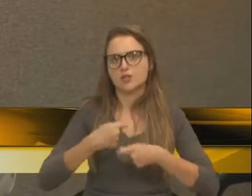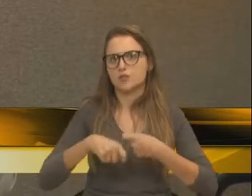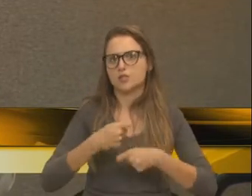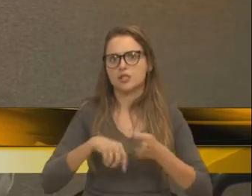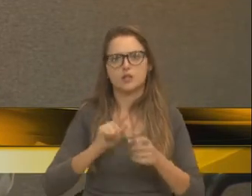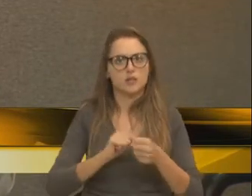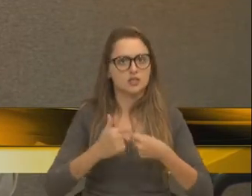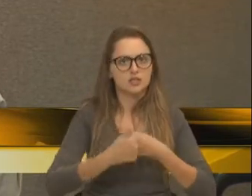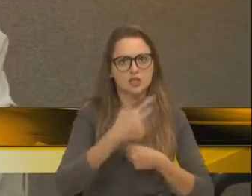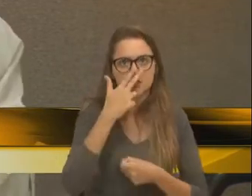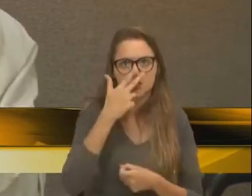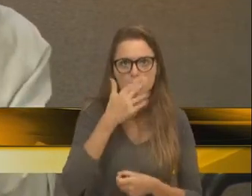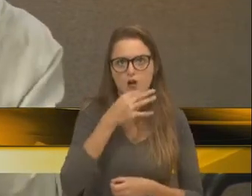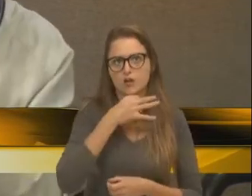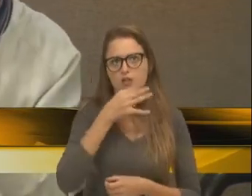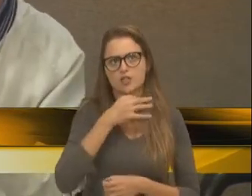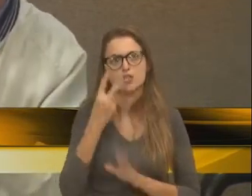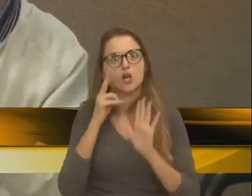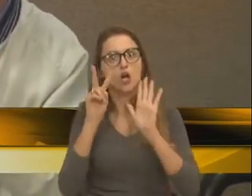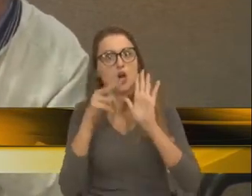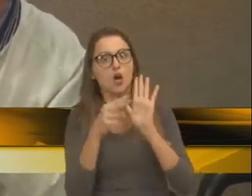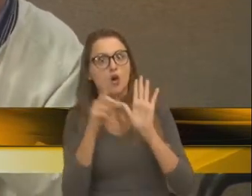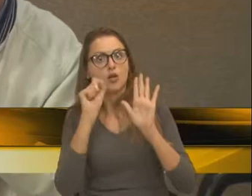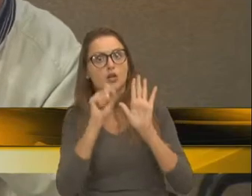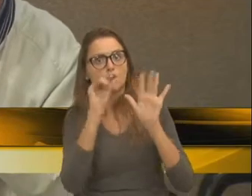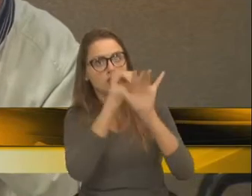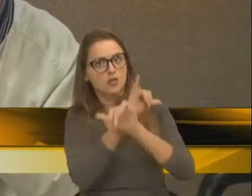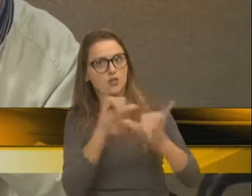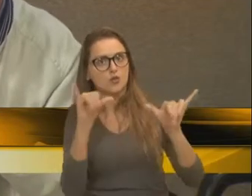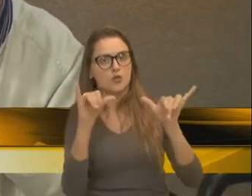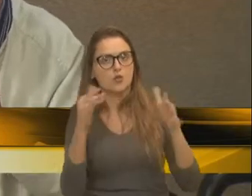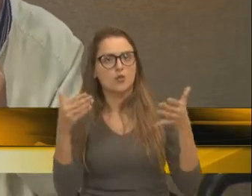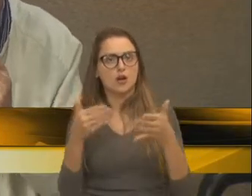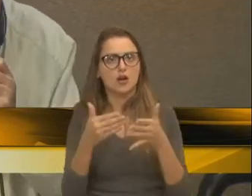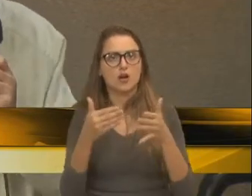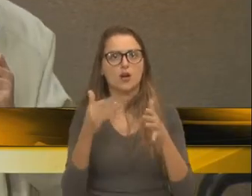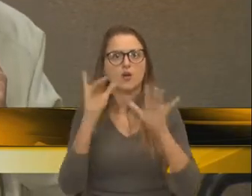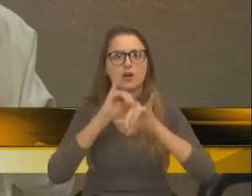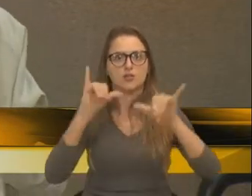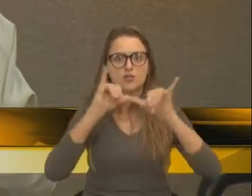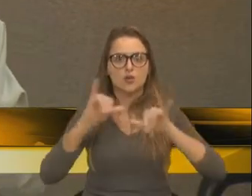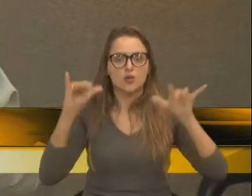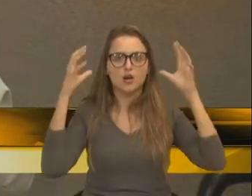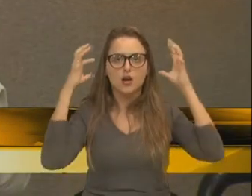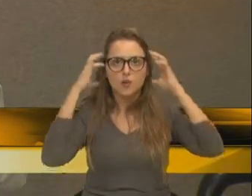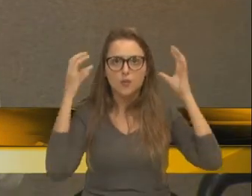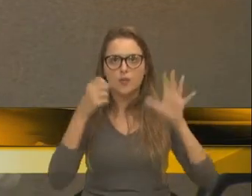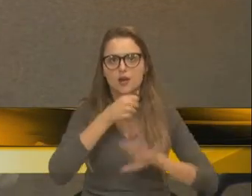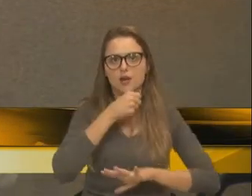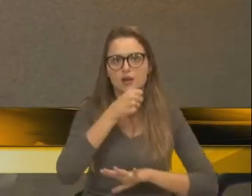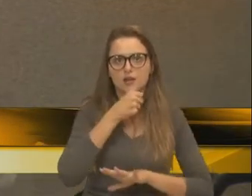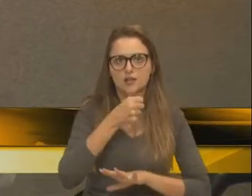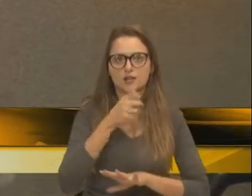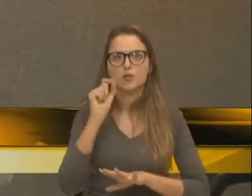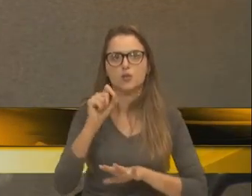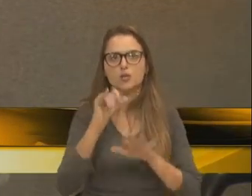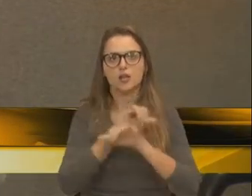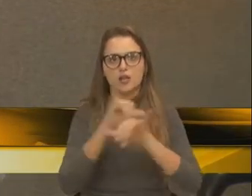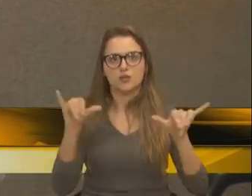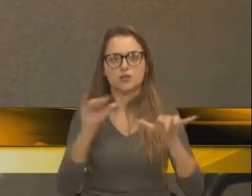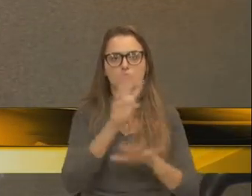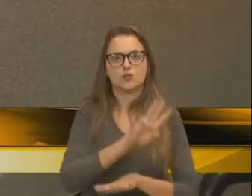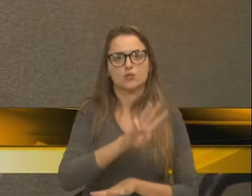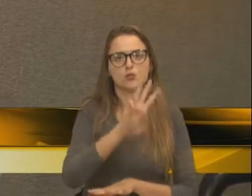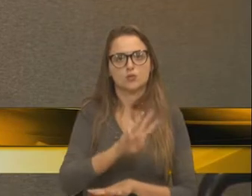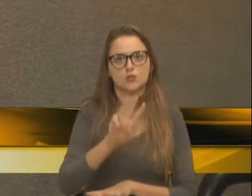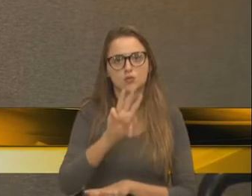do Sul. Olha o absurdo que ele divulgou agora na coletiva de imprensa. Olha o absurdo. Está publicado no site,